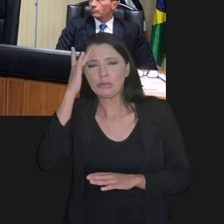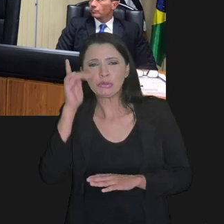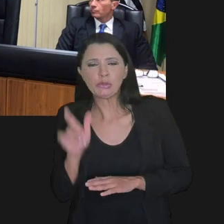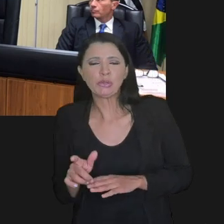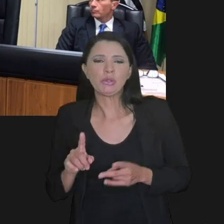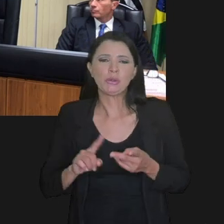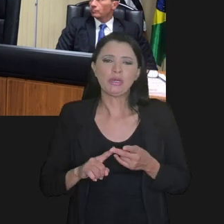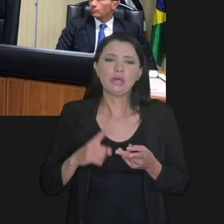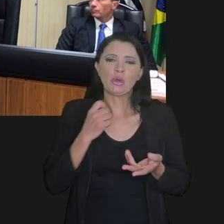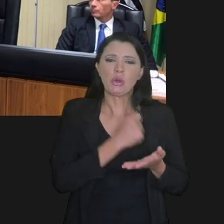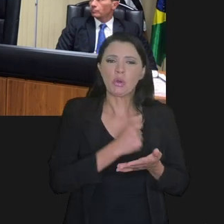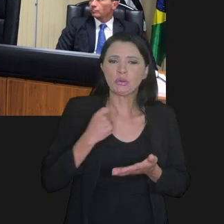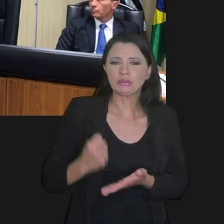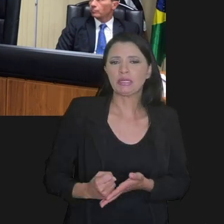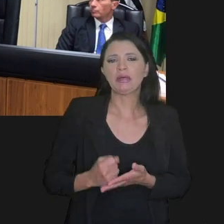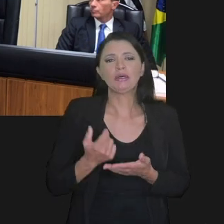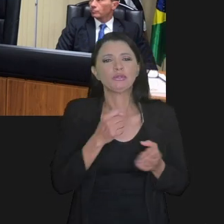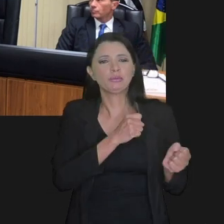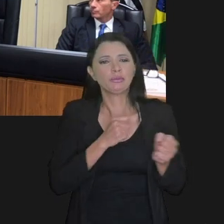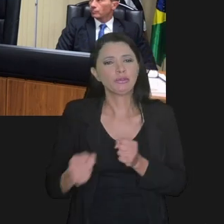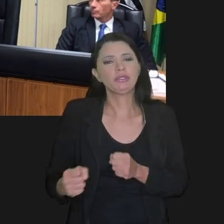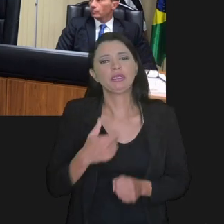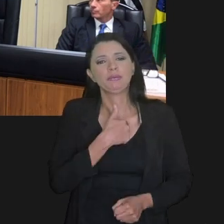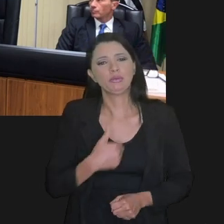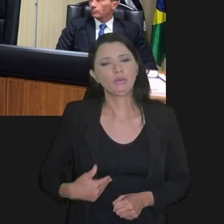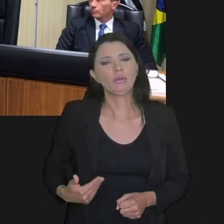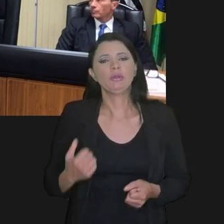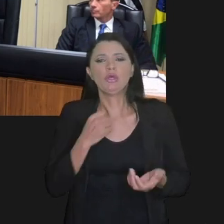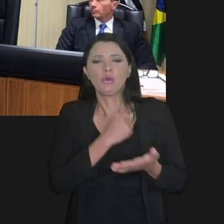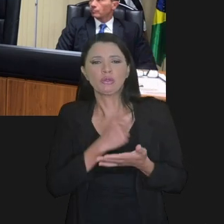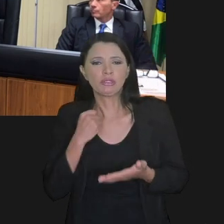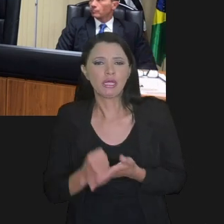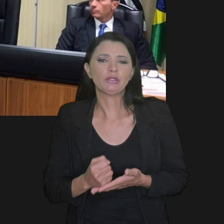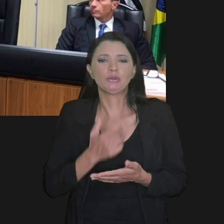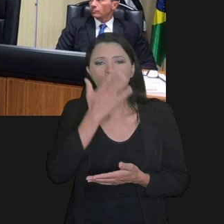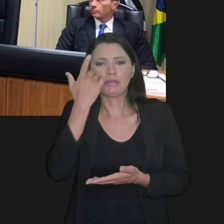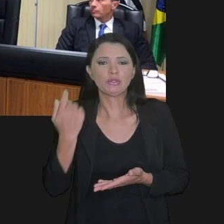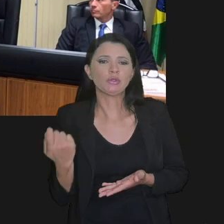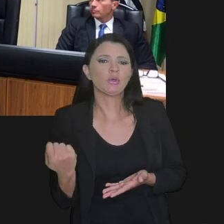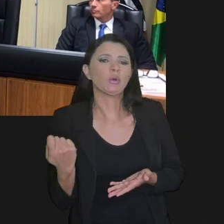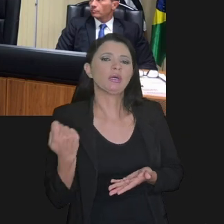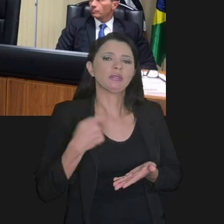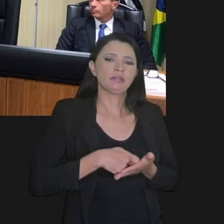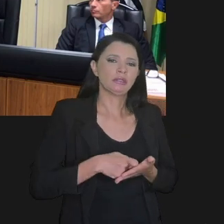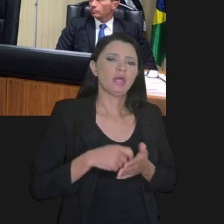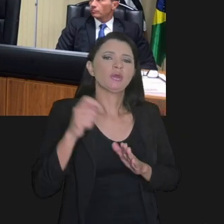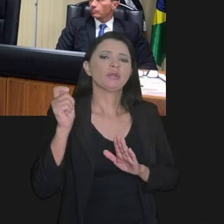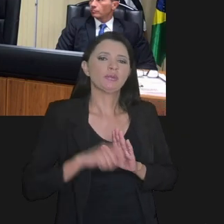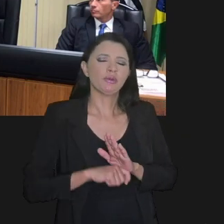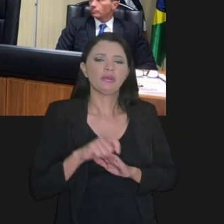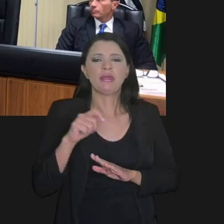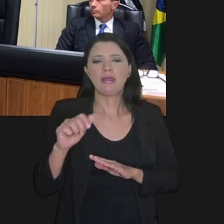imóveis de terceiros, contratos com poder público, contratos com contribuinte